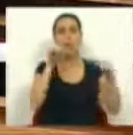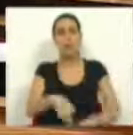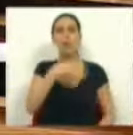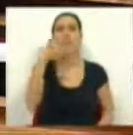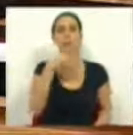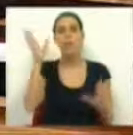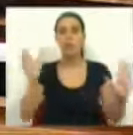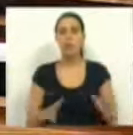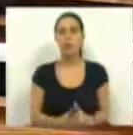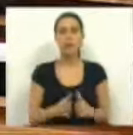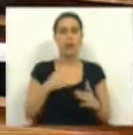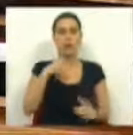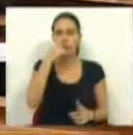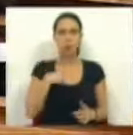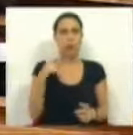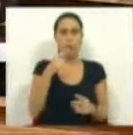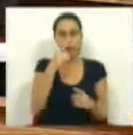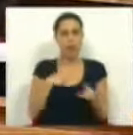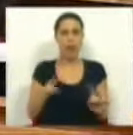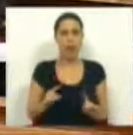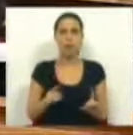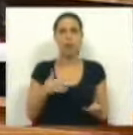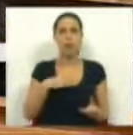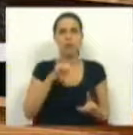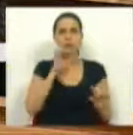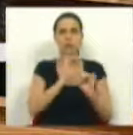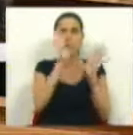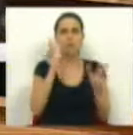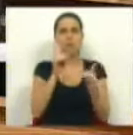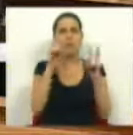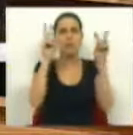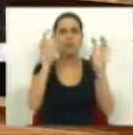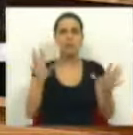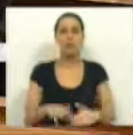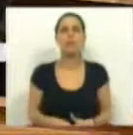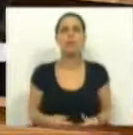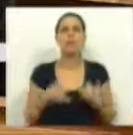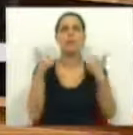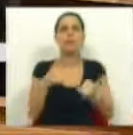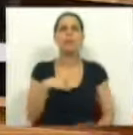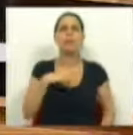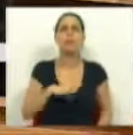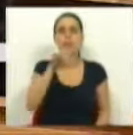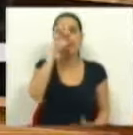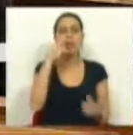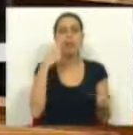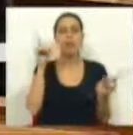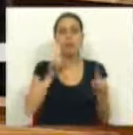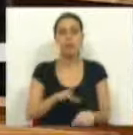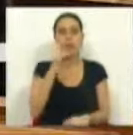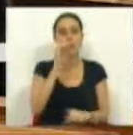a vinda do próprio Ministro para vir dar explicações. Também não estou errada, pois não. Eu queria só esclarecer este pequeno assunto.